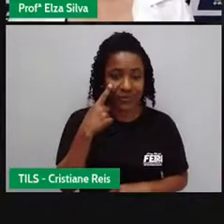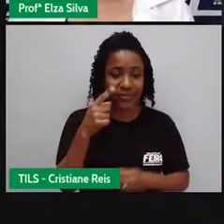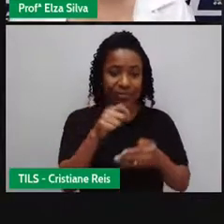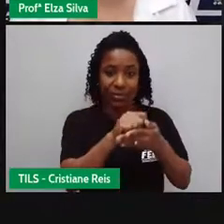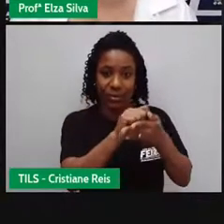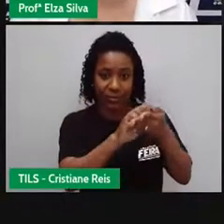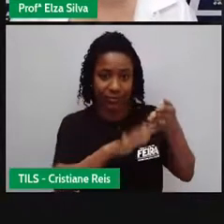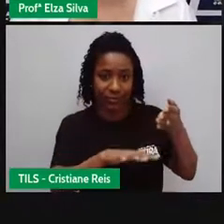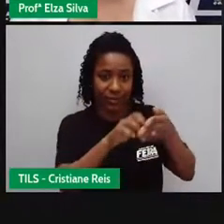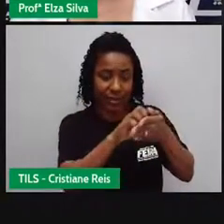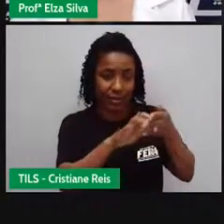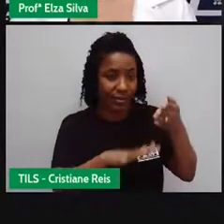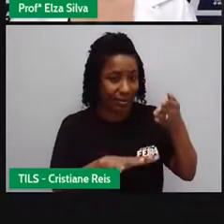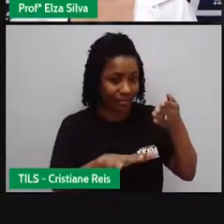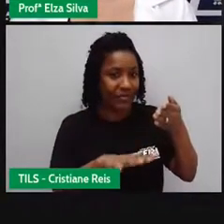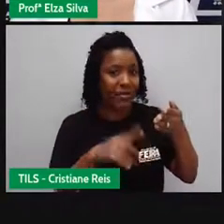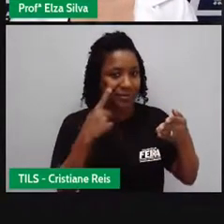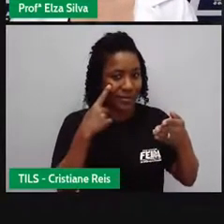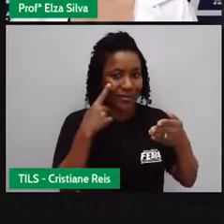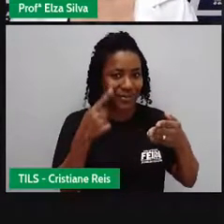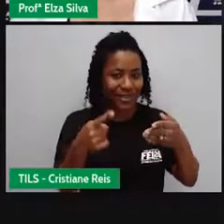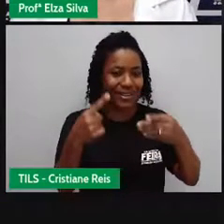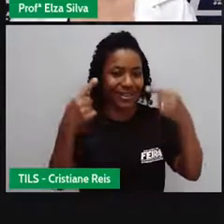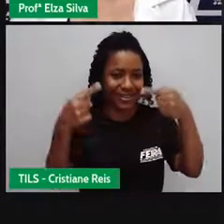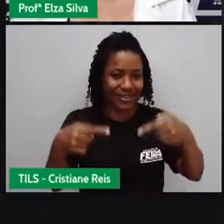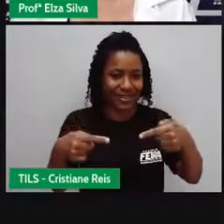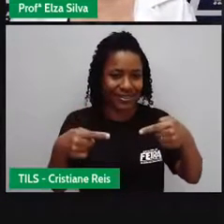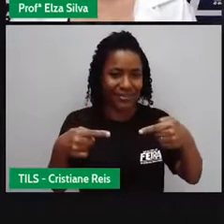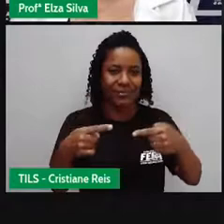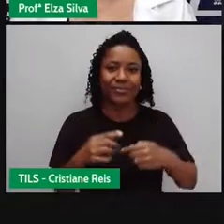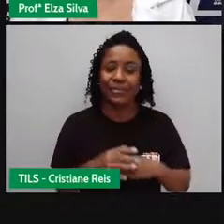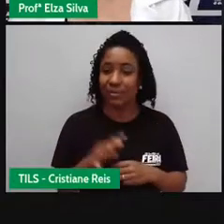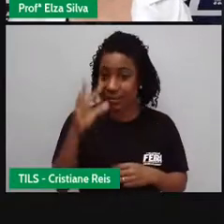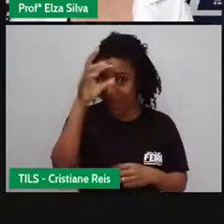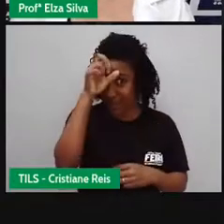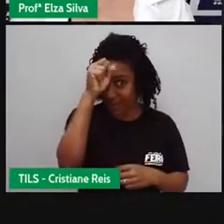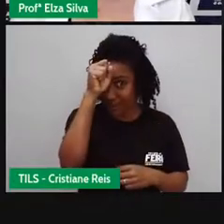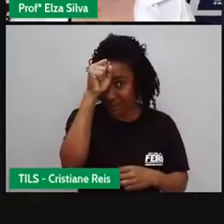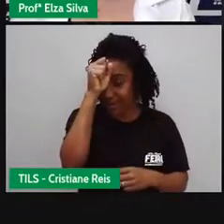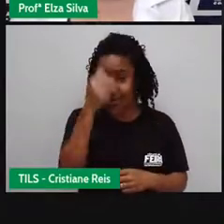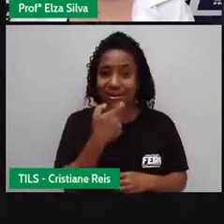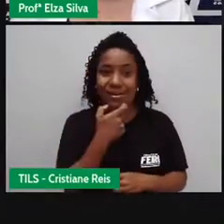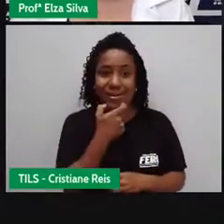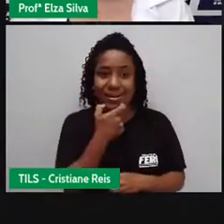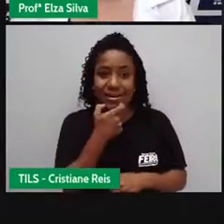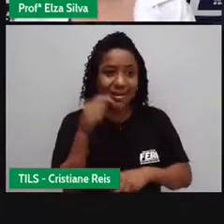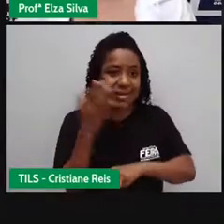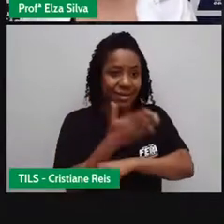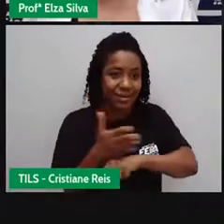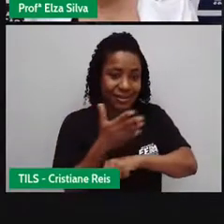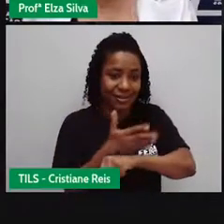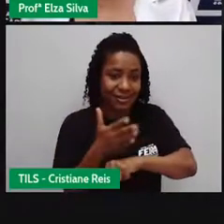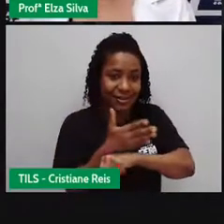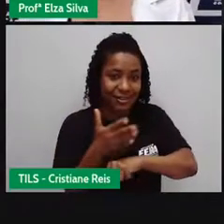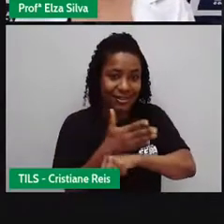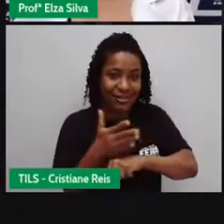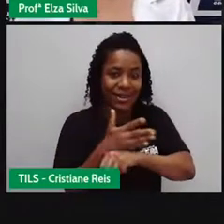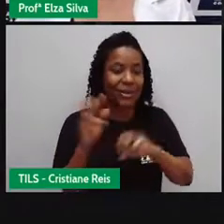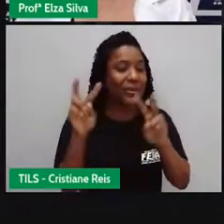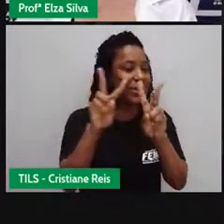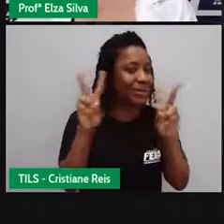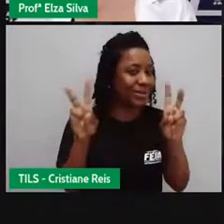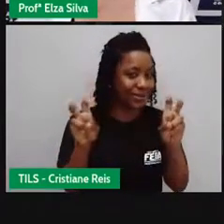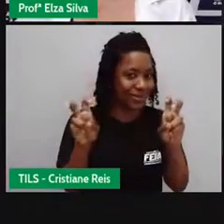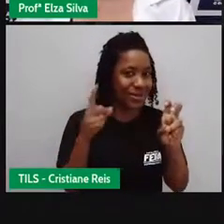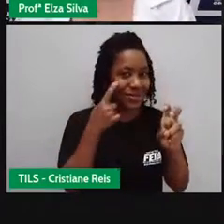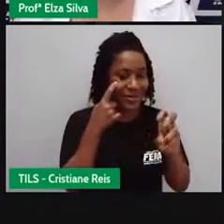Mais um desafio Para vocês ampliarem Os conhecimentos Da língua inglesa A respeito deste tema de hoje